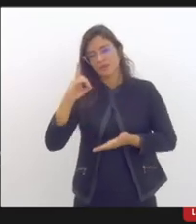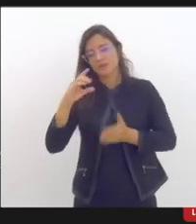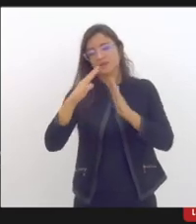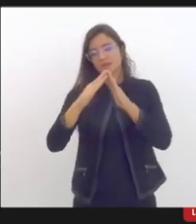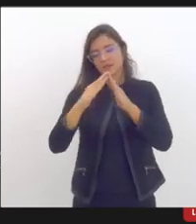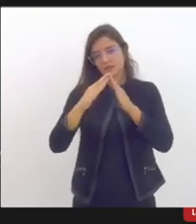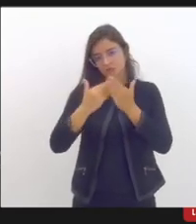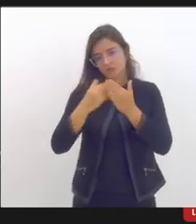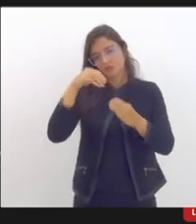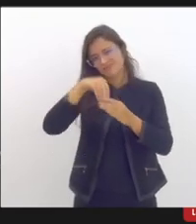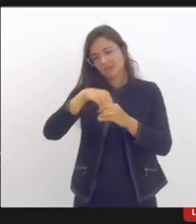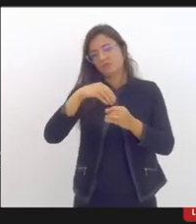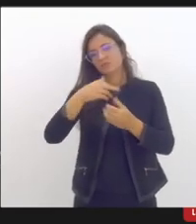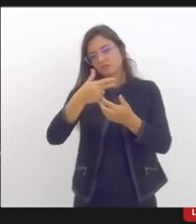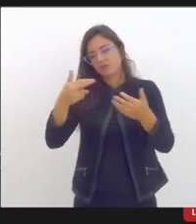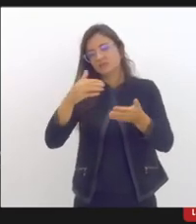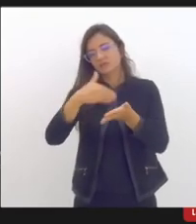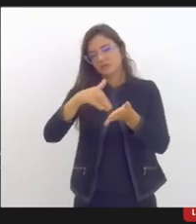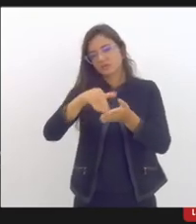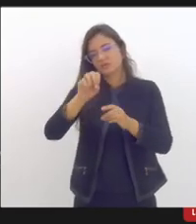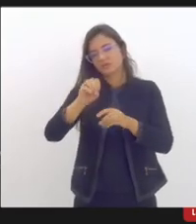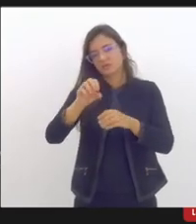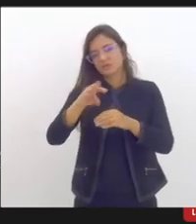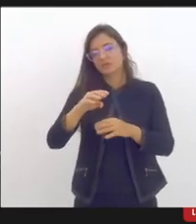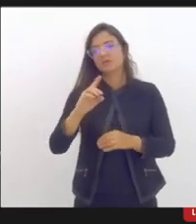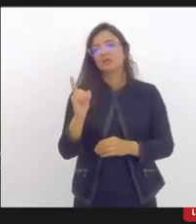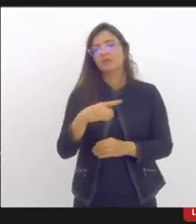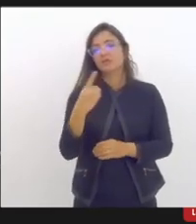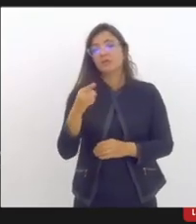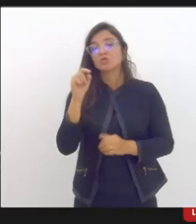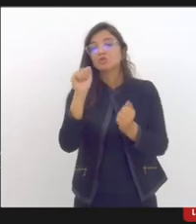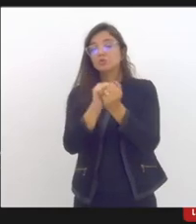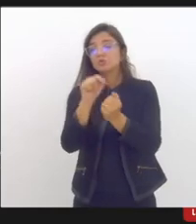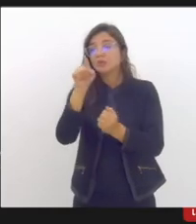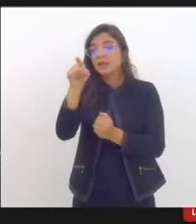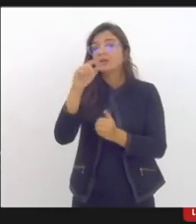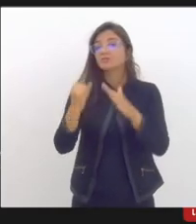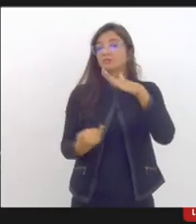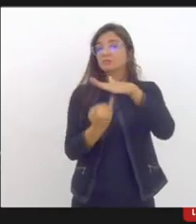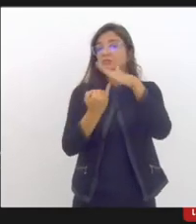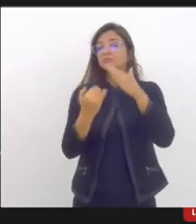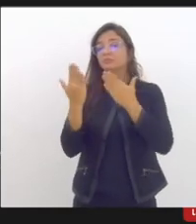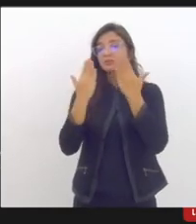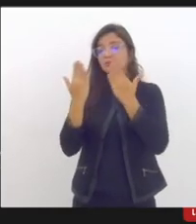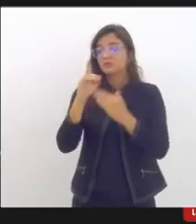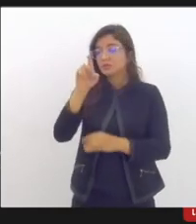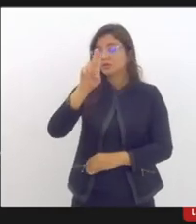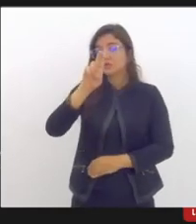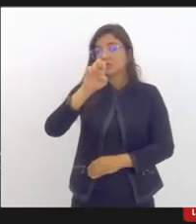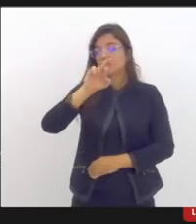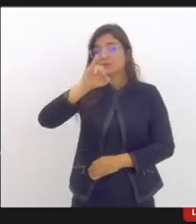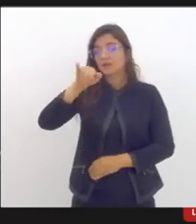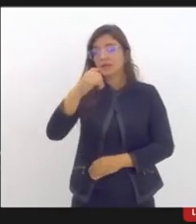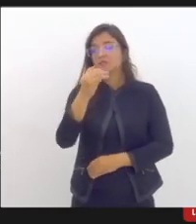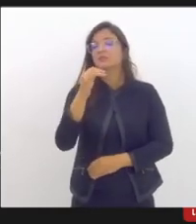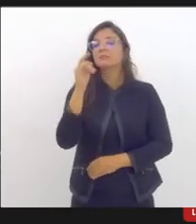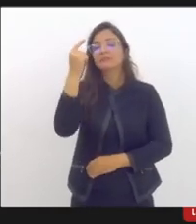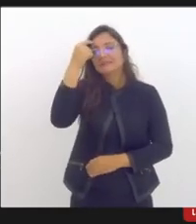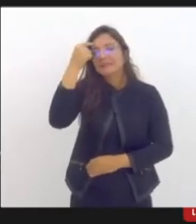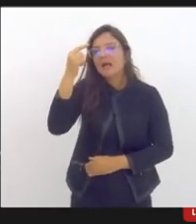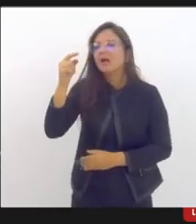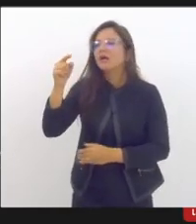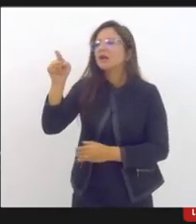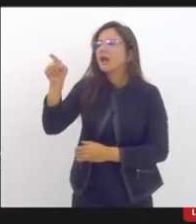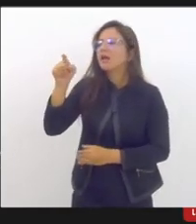do planejamento junto ao Instituto de Psicologia da UERJ, da elaboração de um projeto de contratação de psicólogos aos